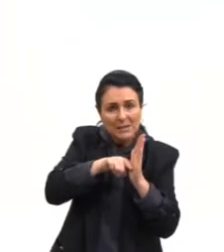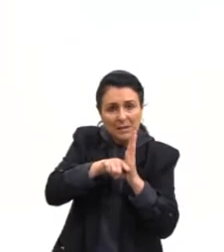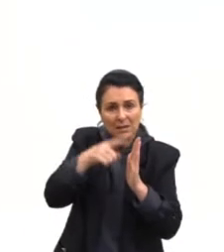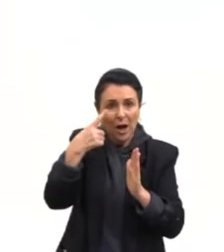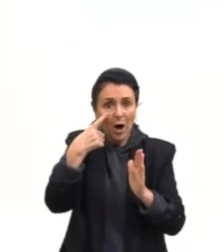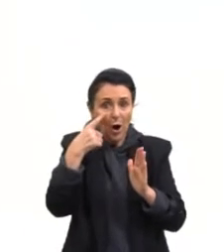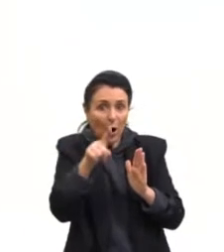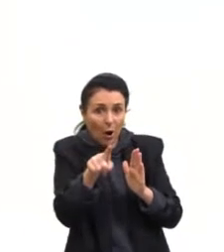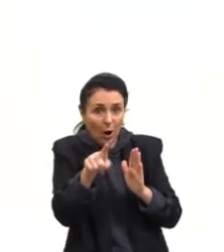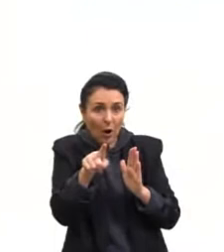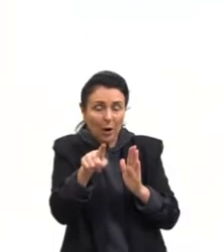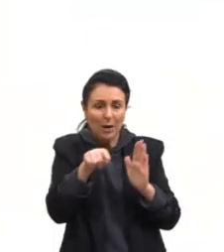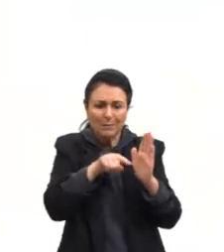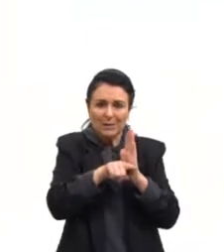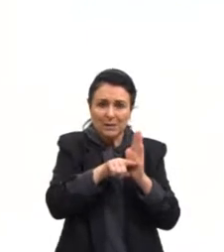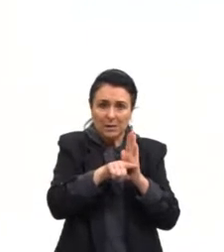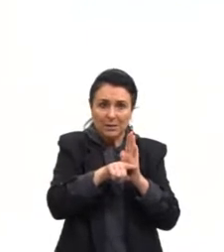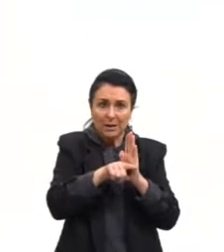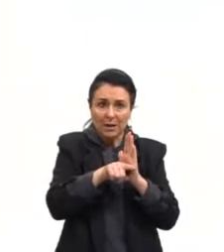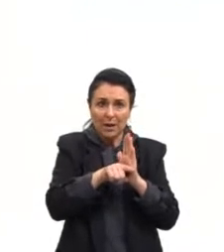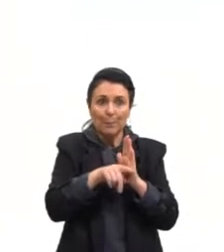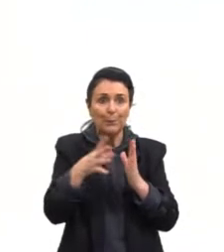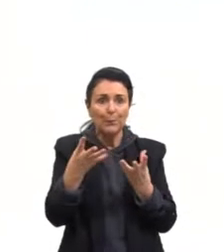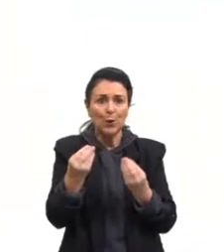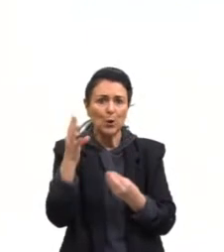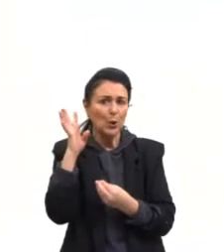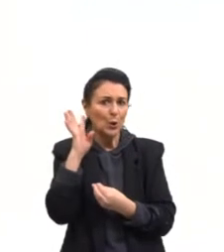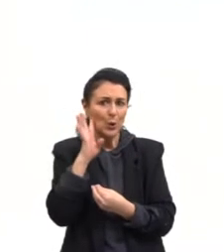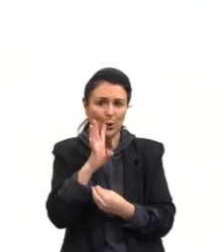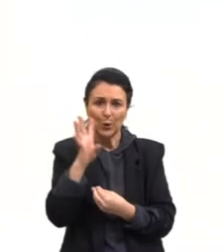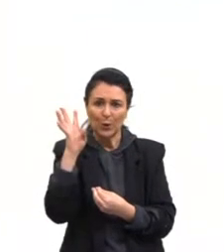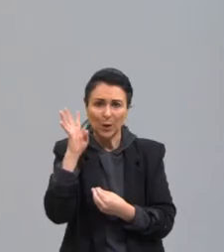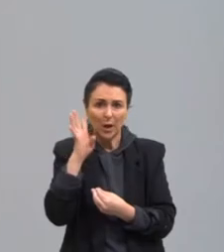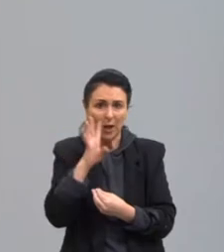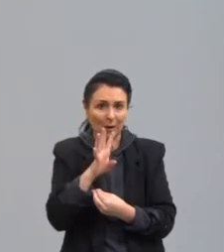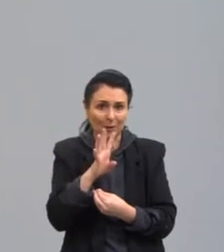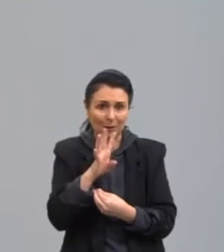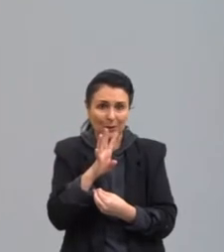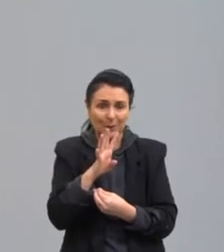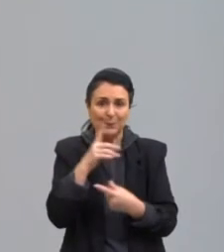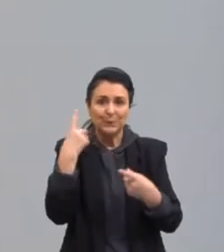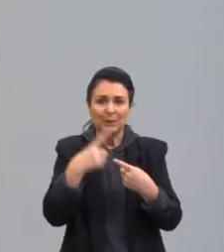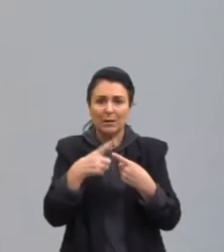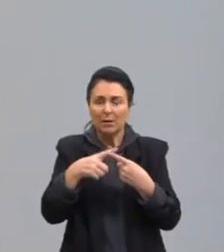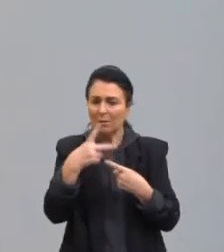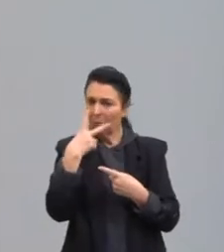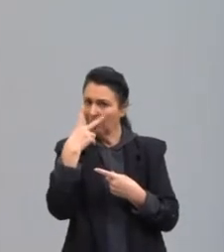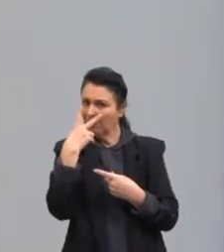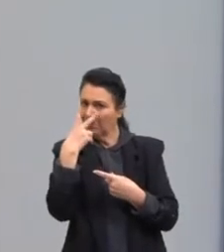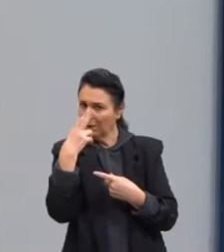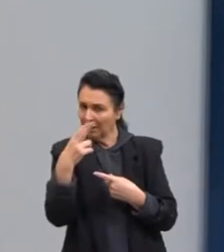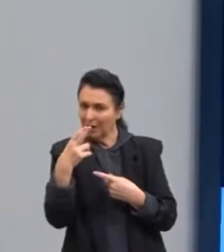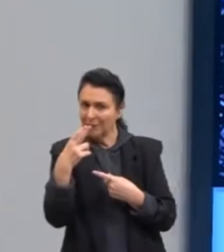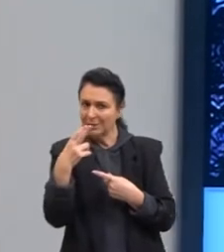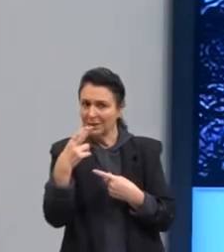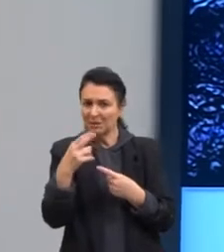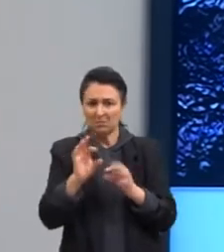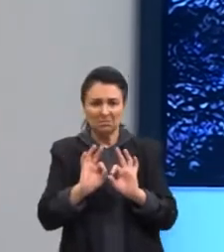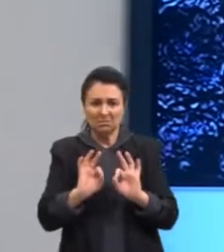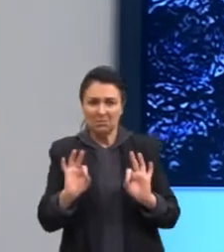vocês vão ficar emocionados. São incríveis! Eles parecem fungos, não parecem?